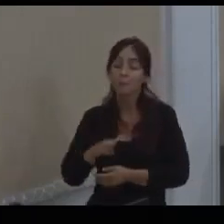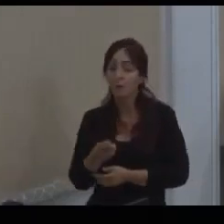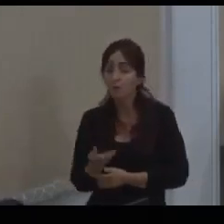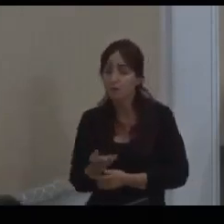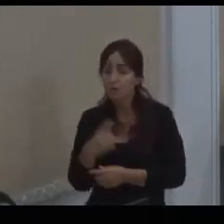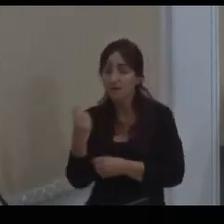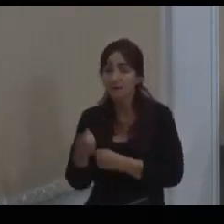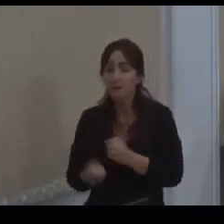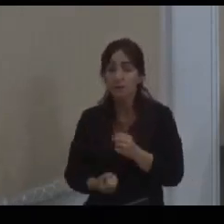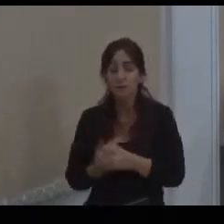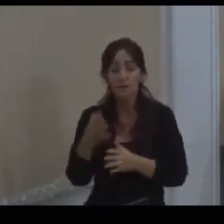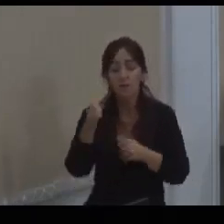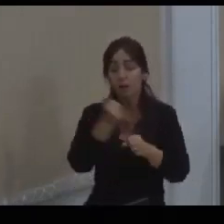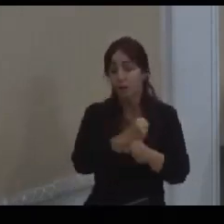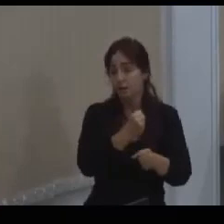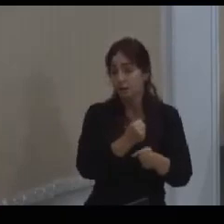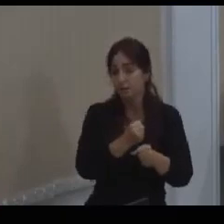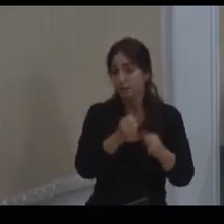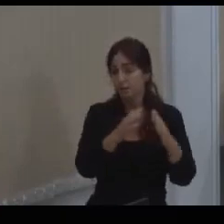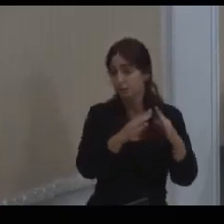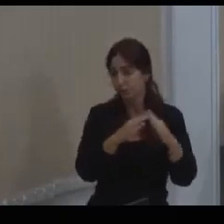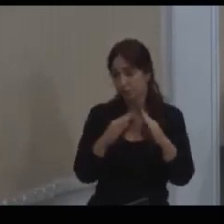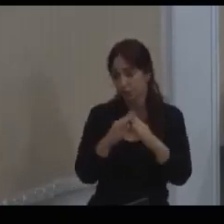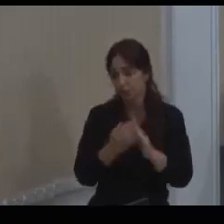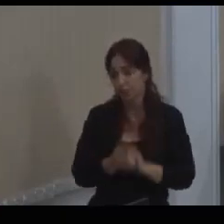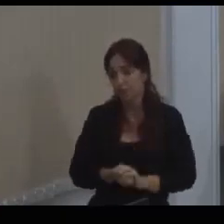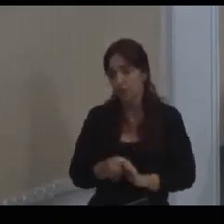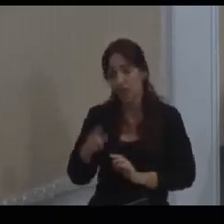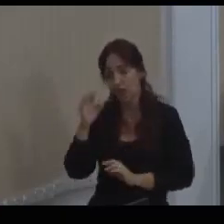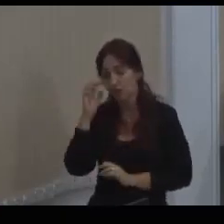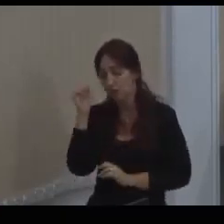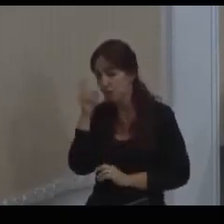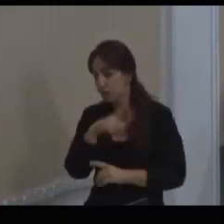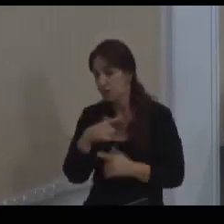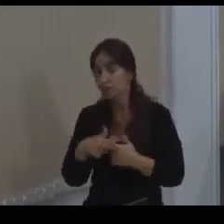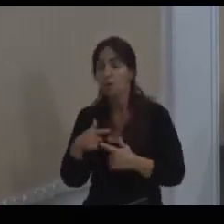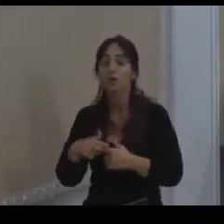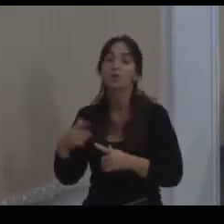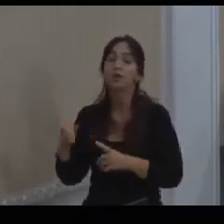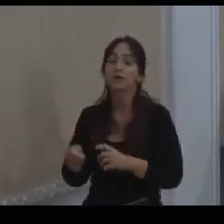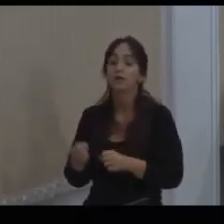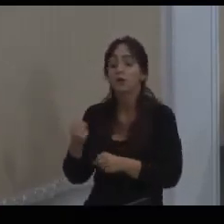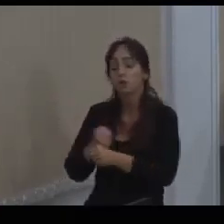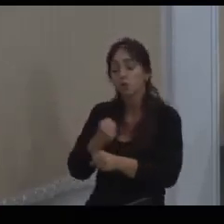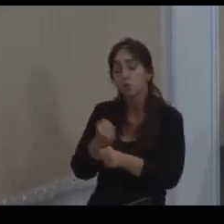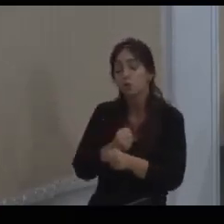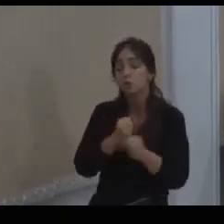a situação não é fácil, porque produzir unidades habitacionais depois de